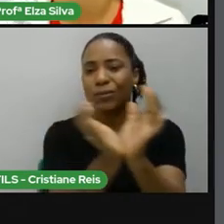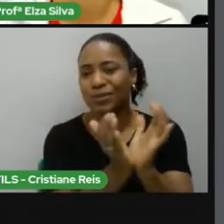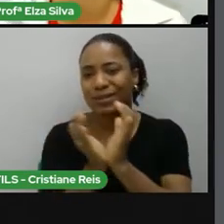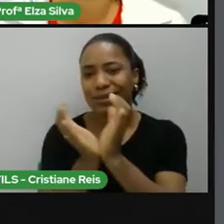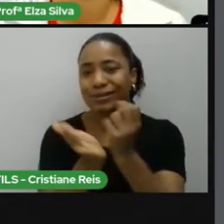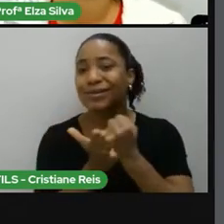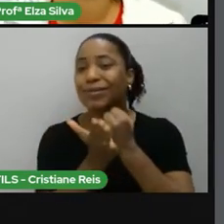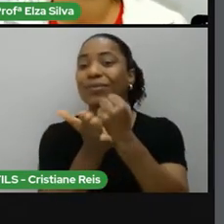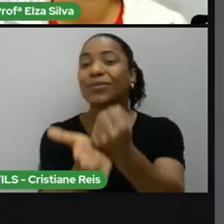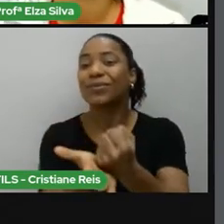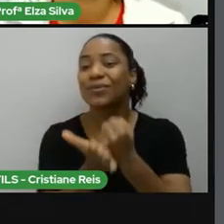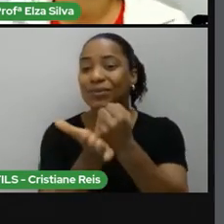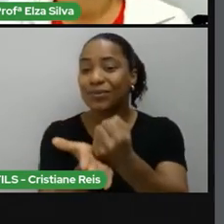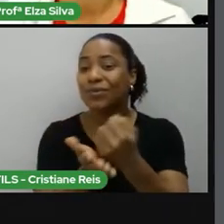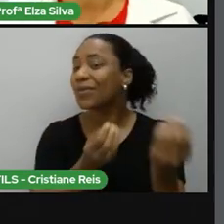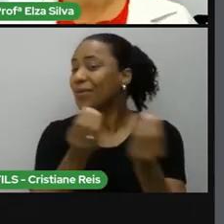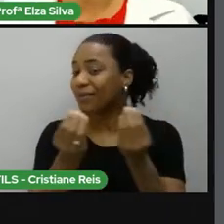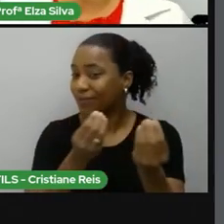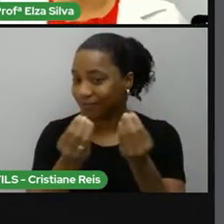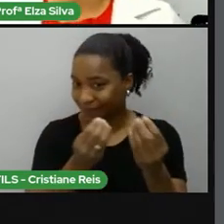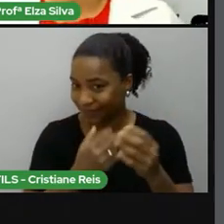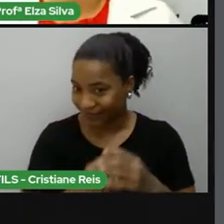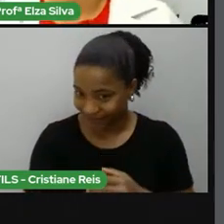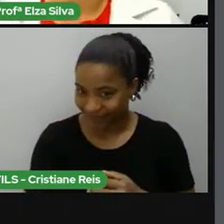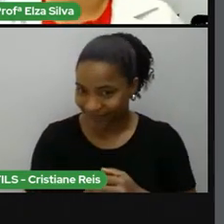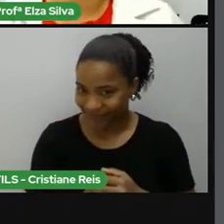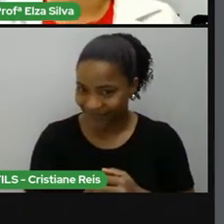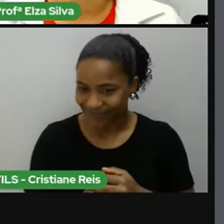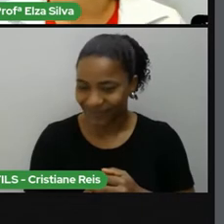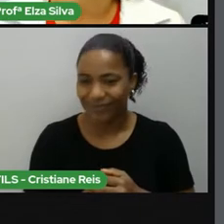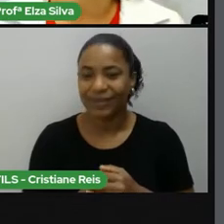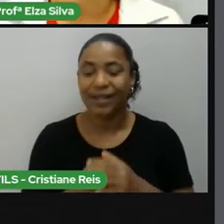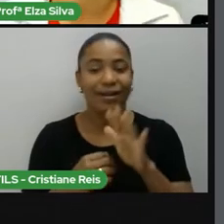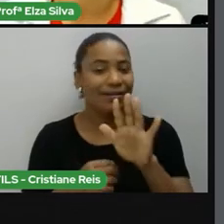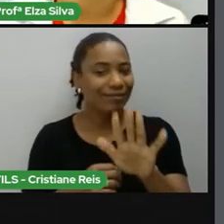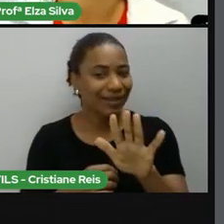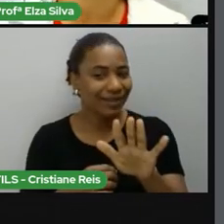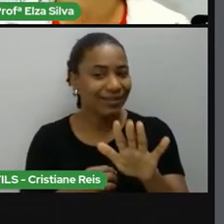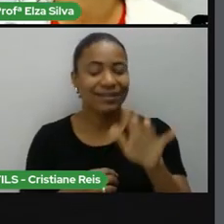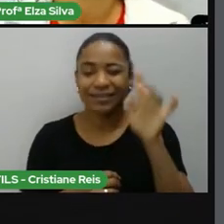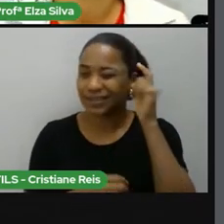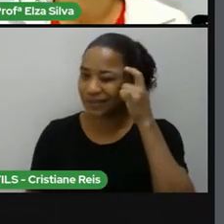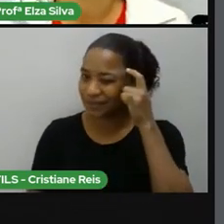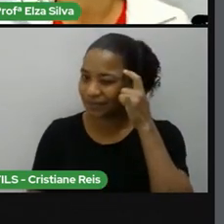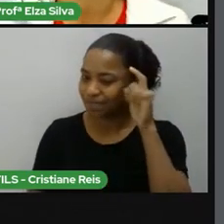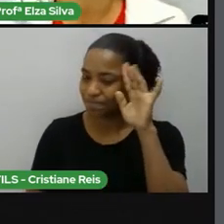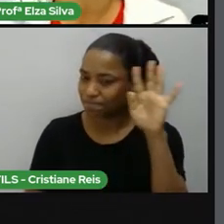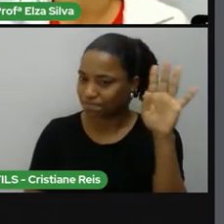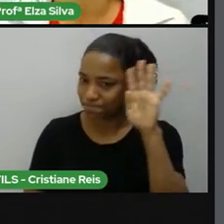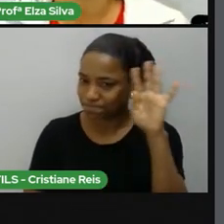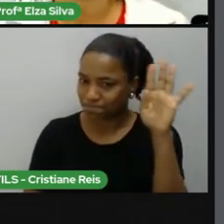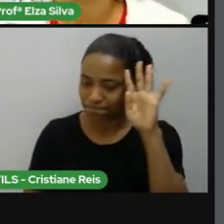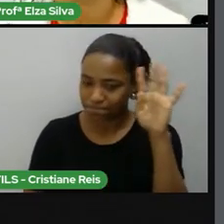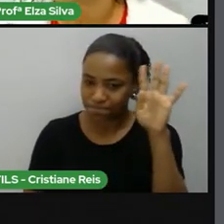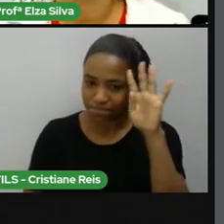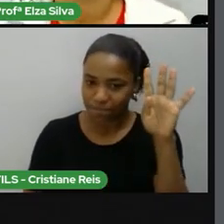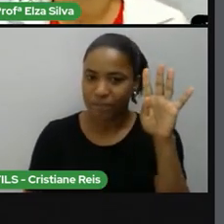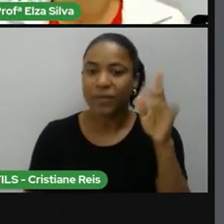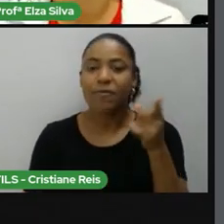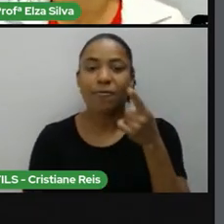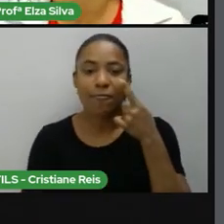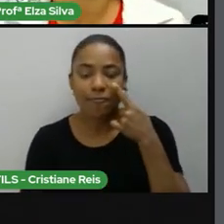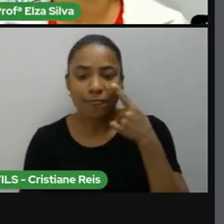onde viveu? Mas antes de respondermos essa curiosidade, vejam que eu destaquei